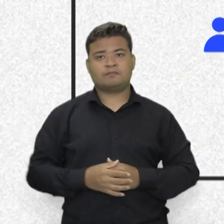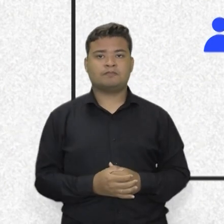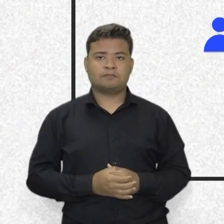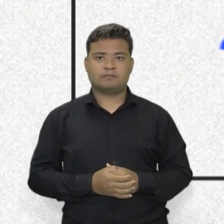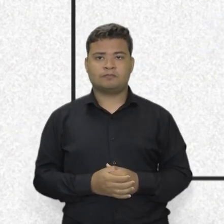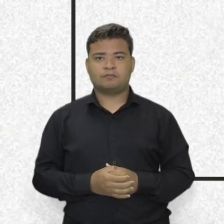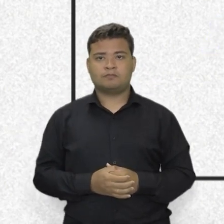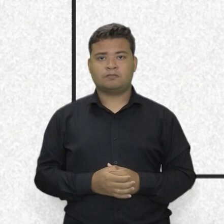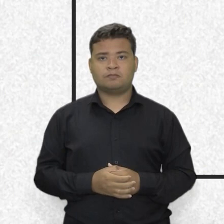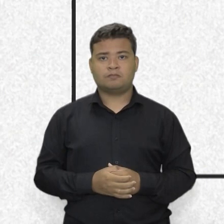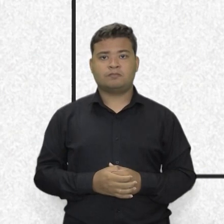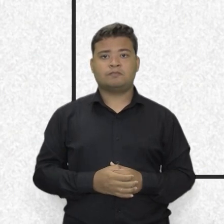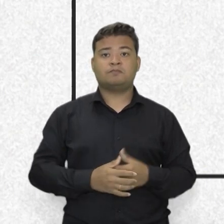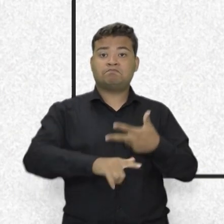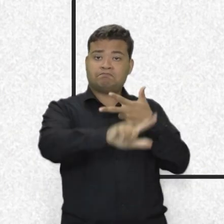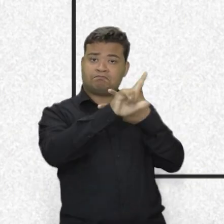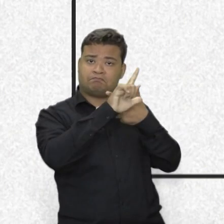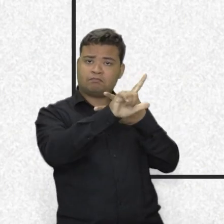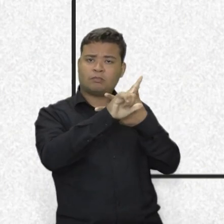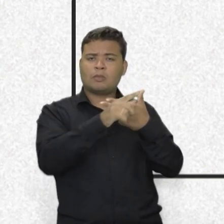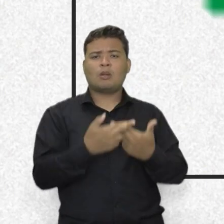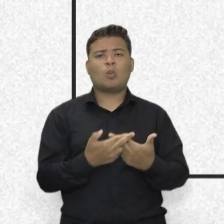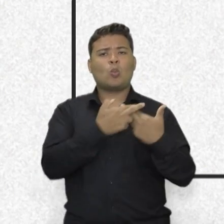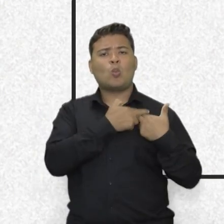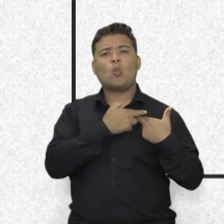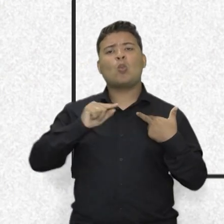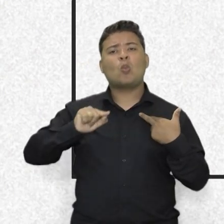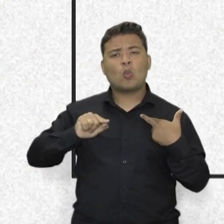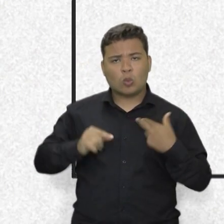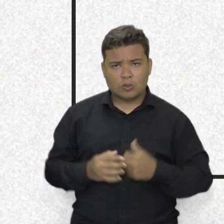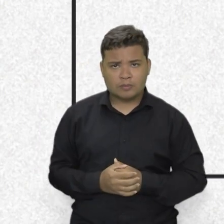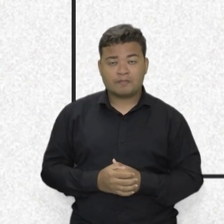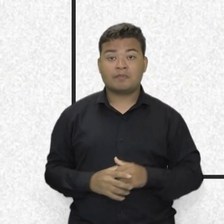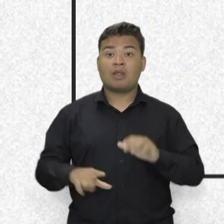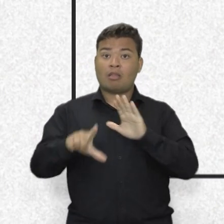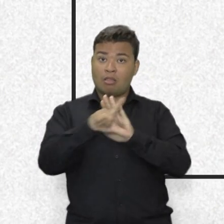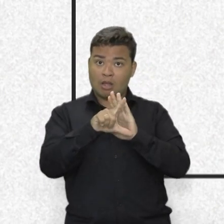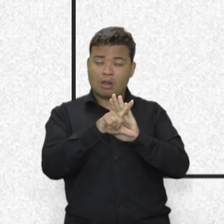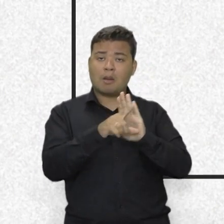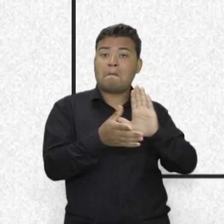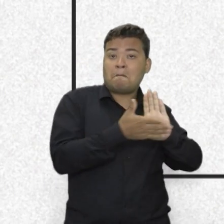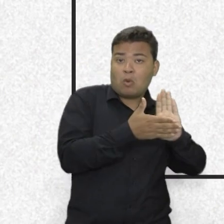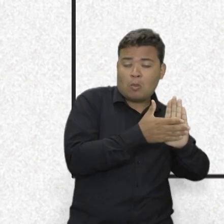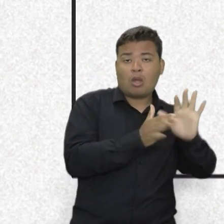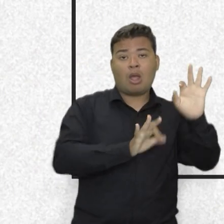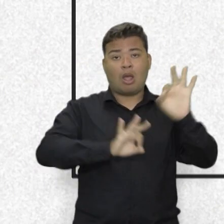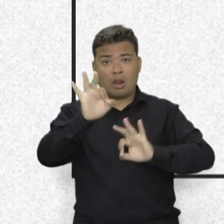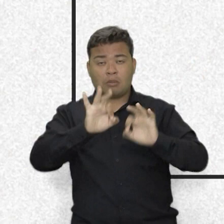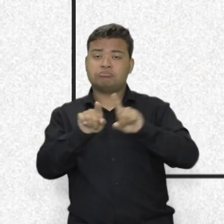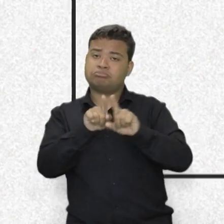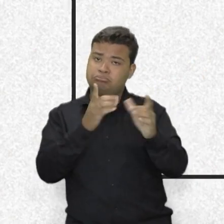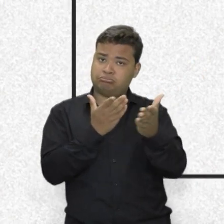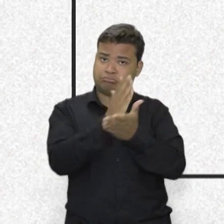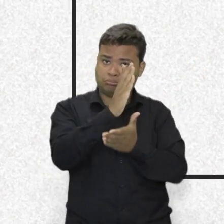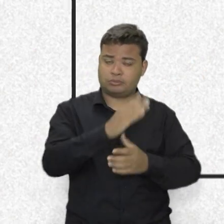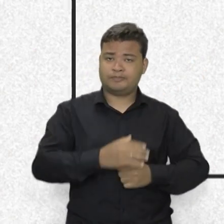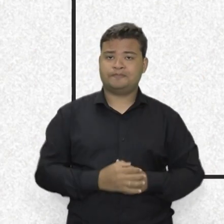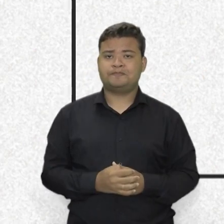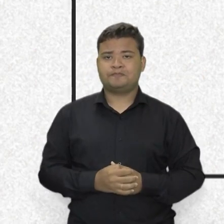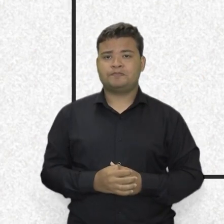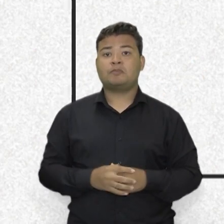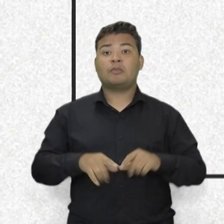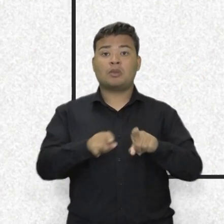prefeita. Já o legislativo tem como função propor, elaborar e aprovar leis. É também papel do